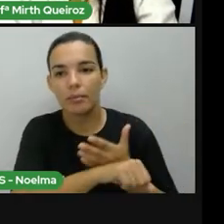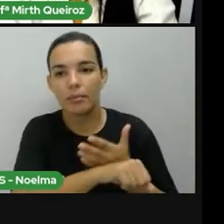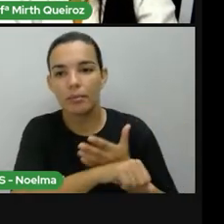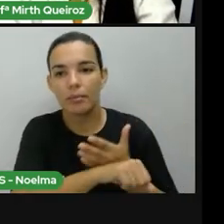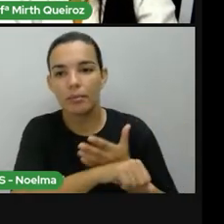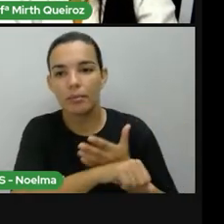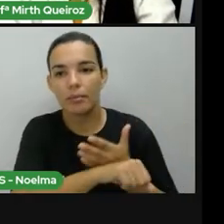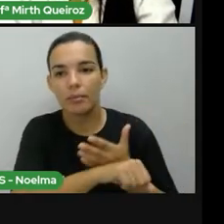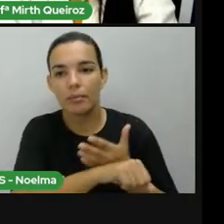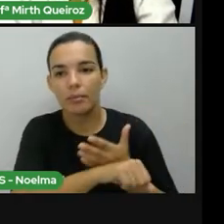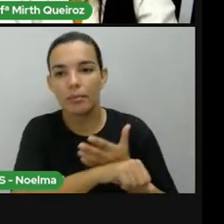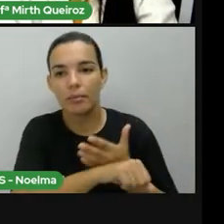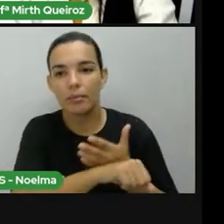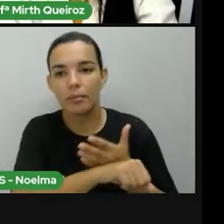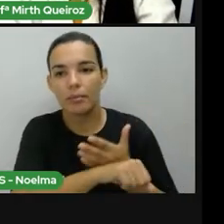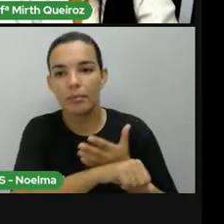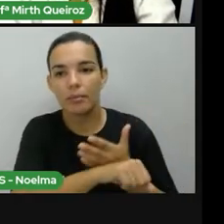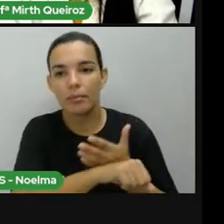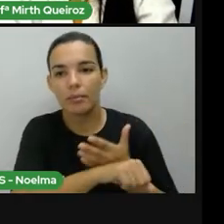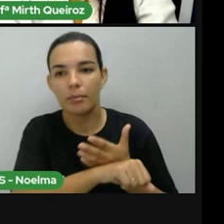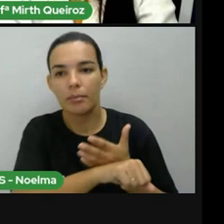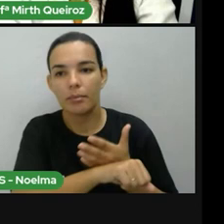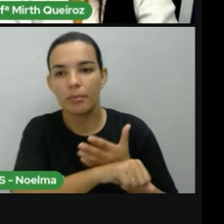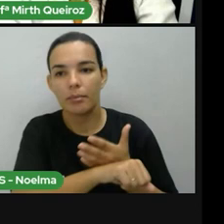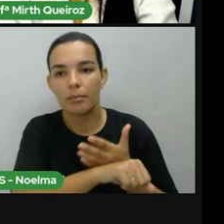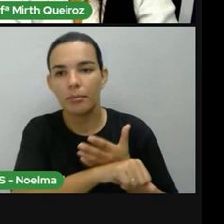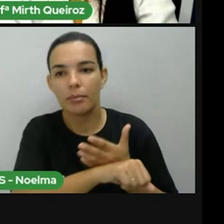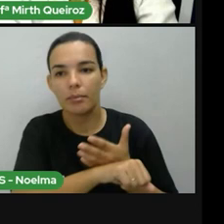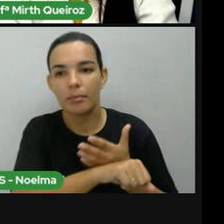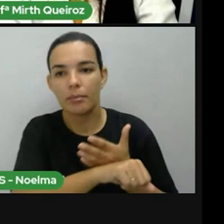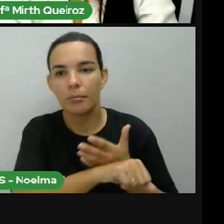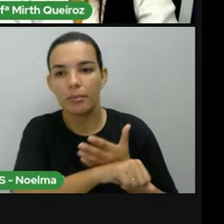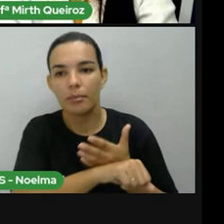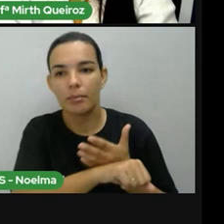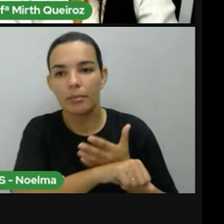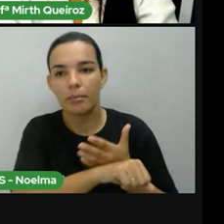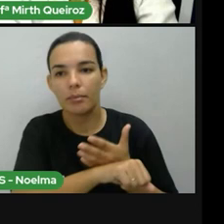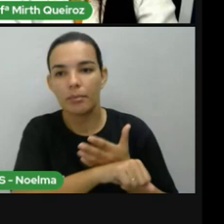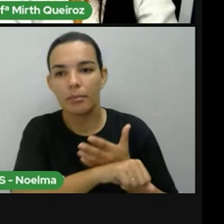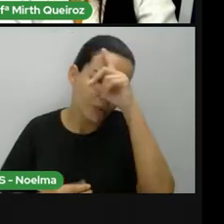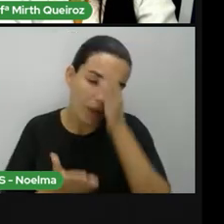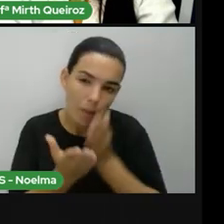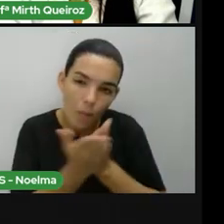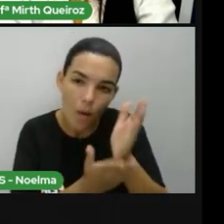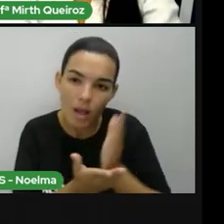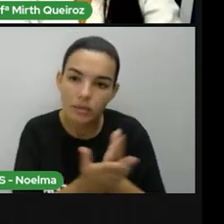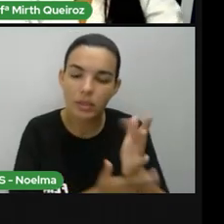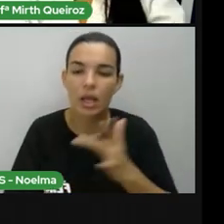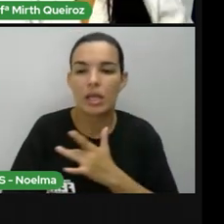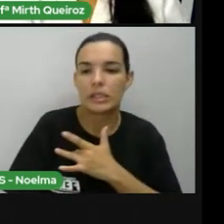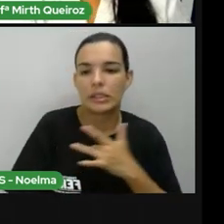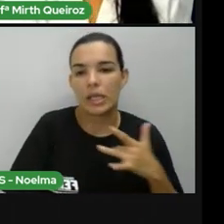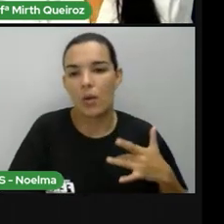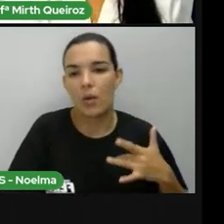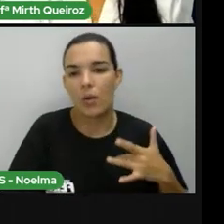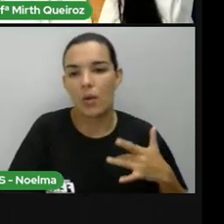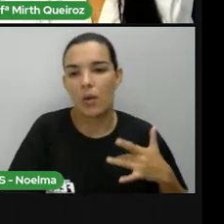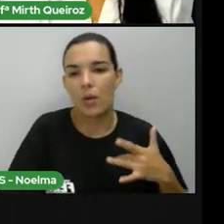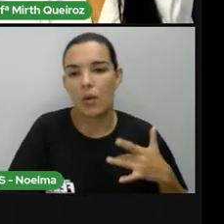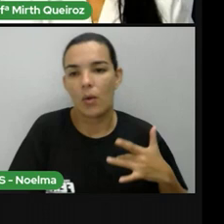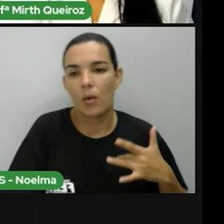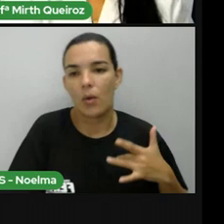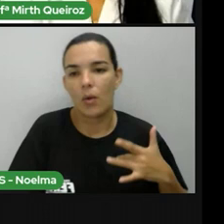os quilombolas, eles sofrem muito, né? Com muita dificuldade aí no acesso à saúde e à educação.